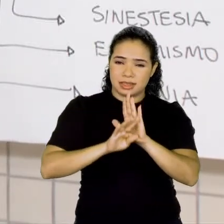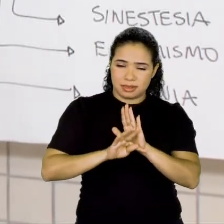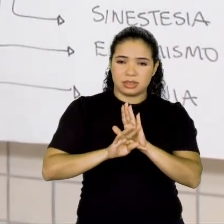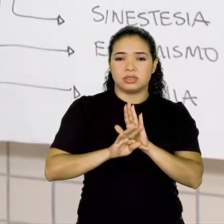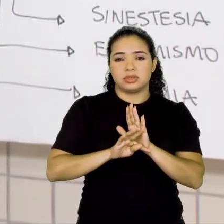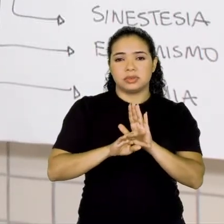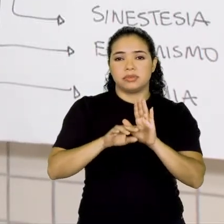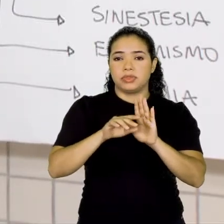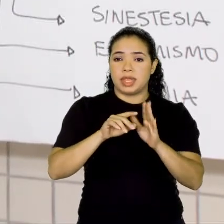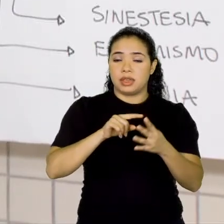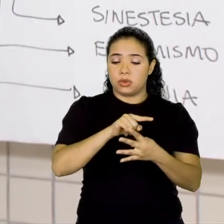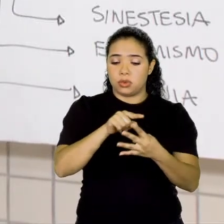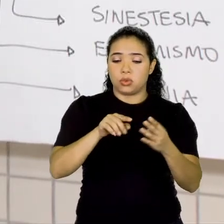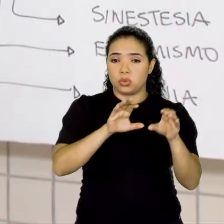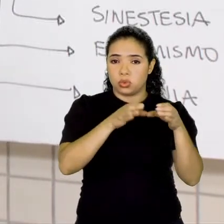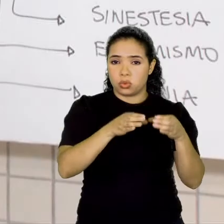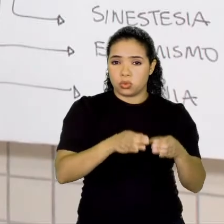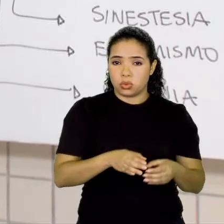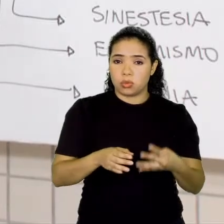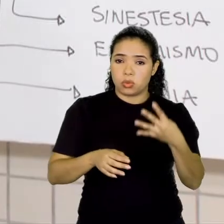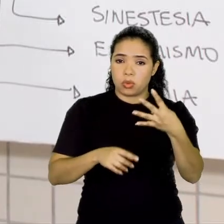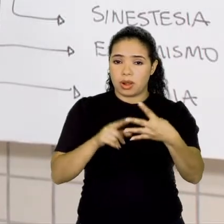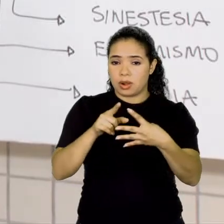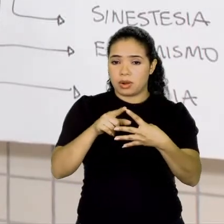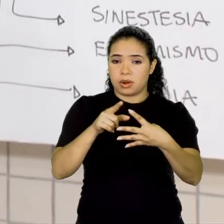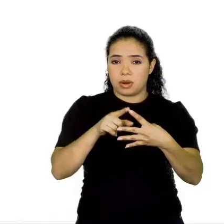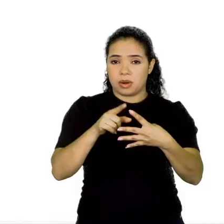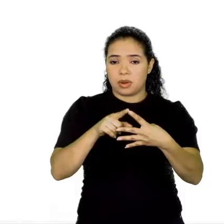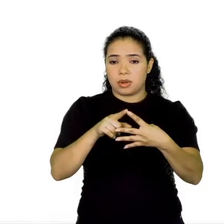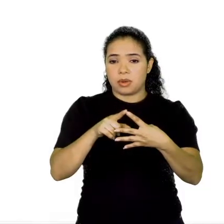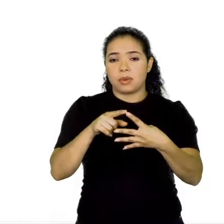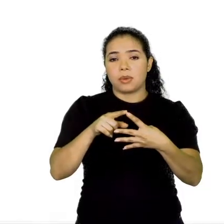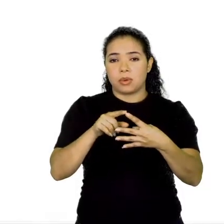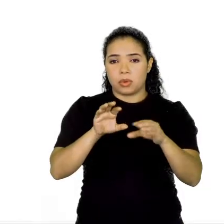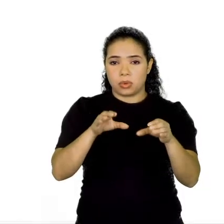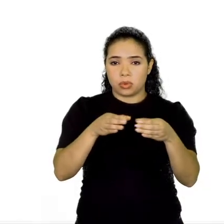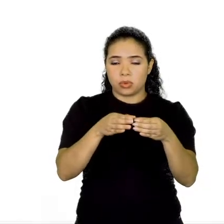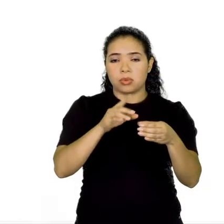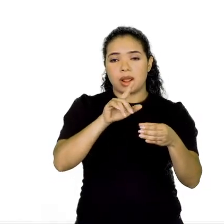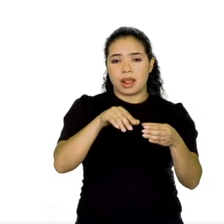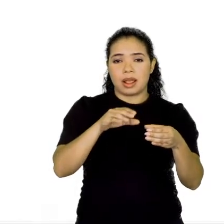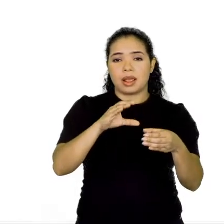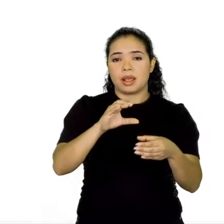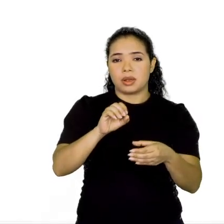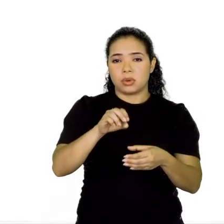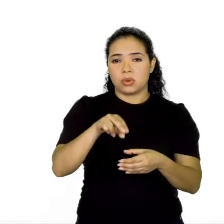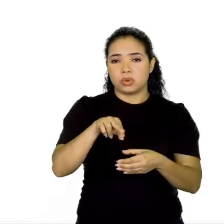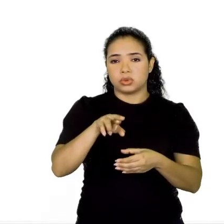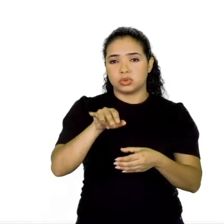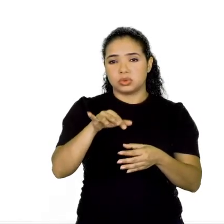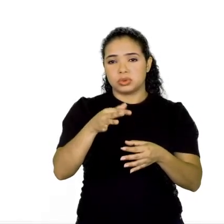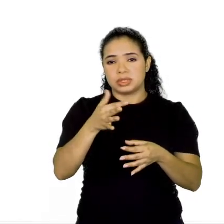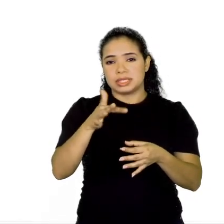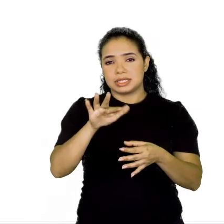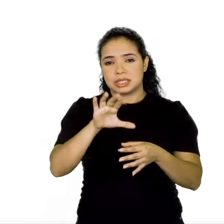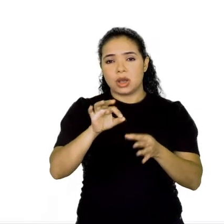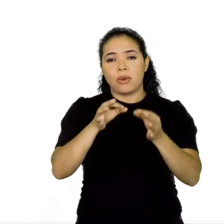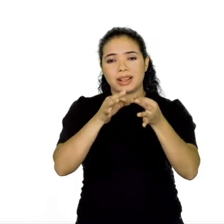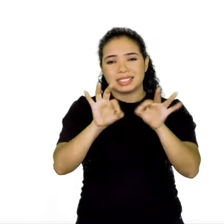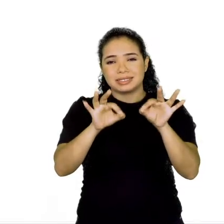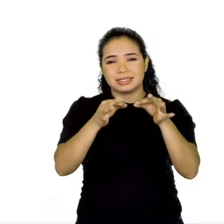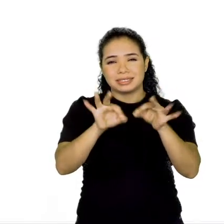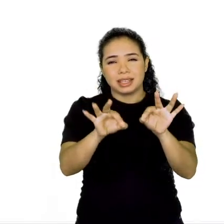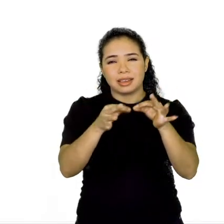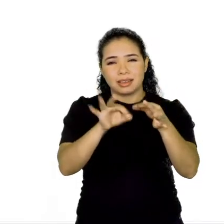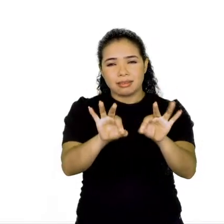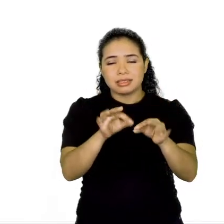dividida em quatro grupos. Primeiro grupo é a figura de construção ou sintaxe, né, que é na maneira de você construir o